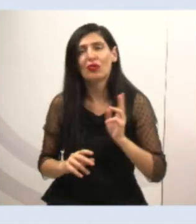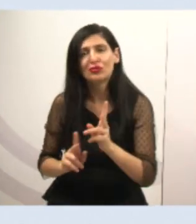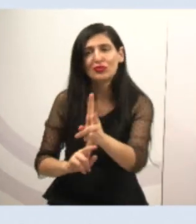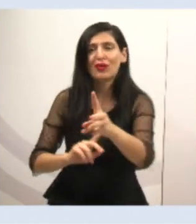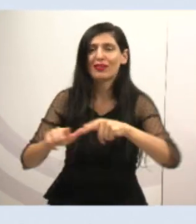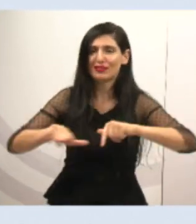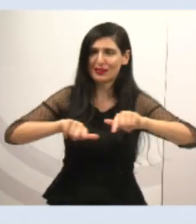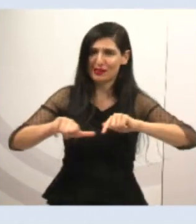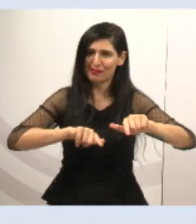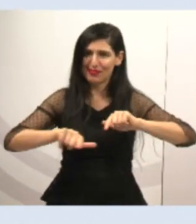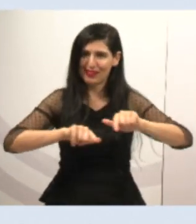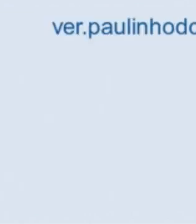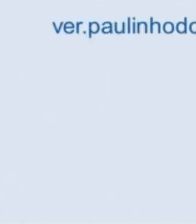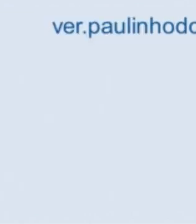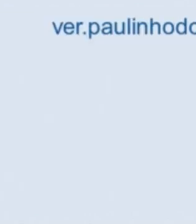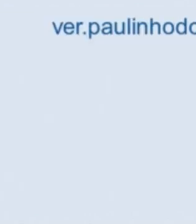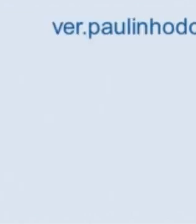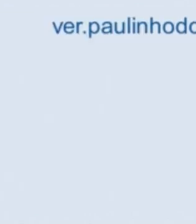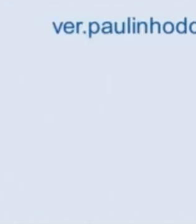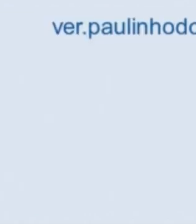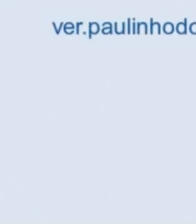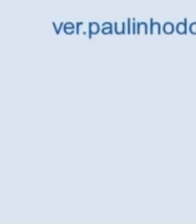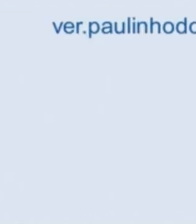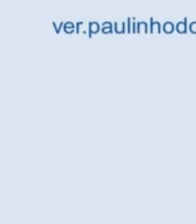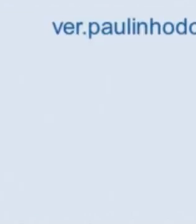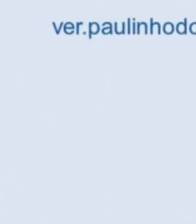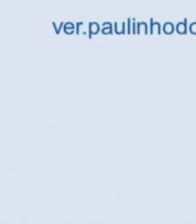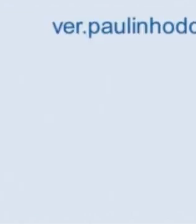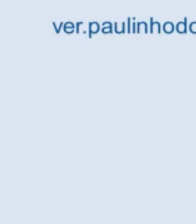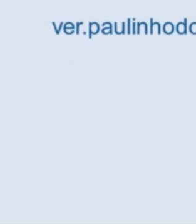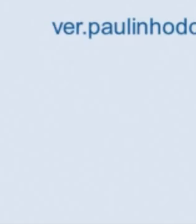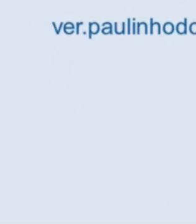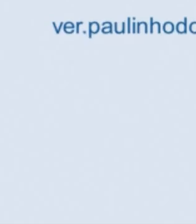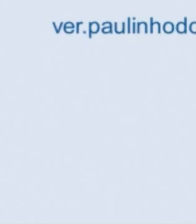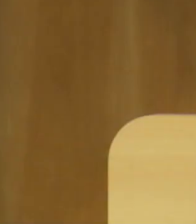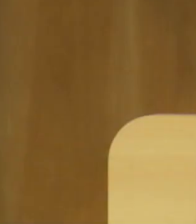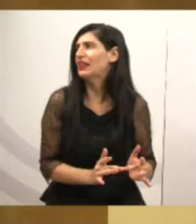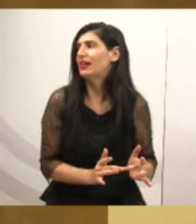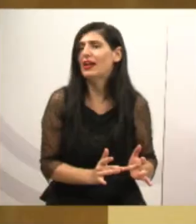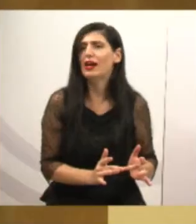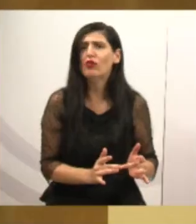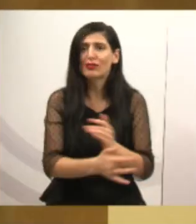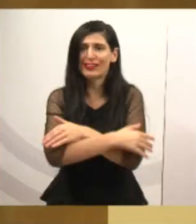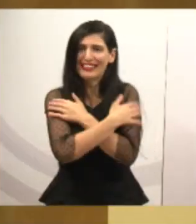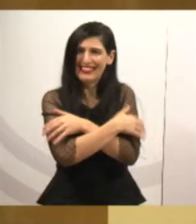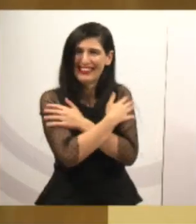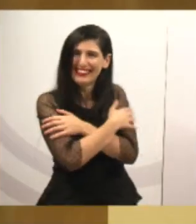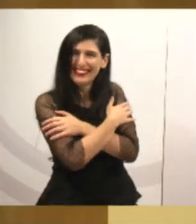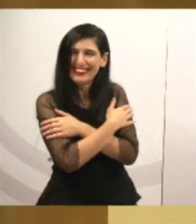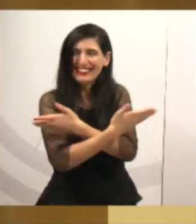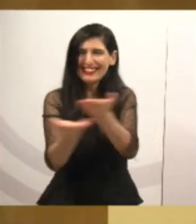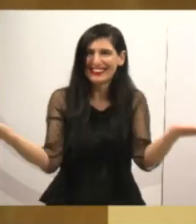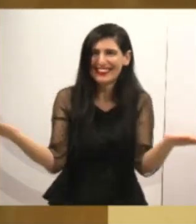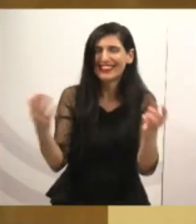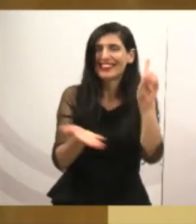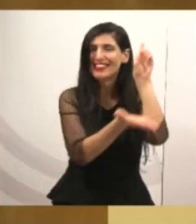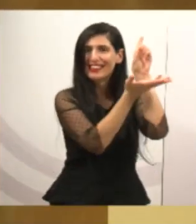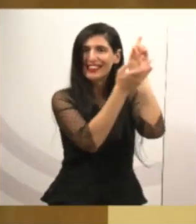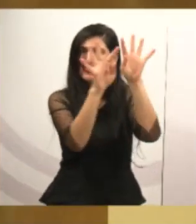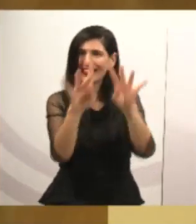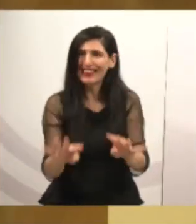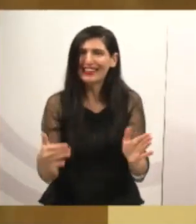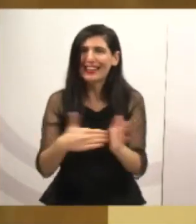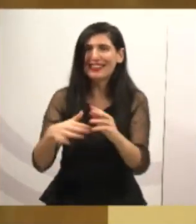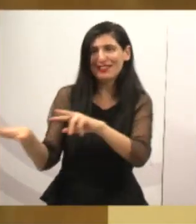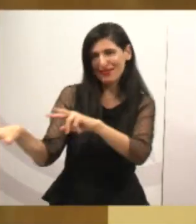na caminhada, que eu acho que isso que importante, e nós vamos continuar. Um abraço a todos, fiquem com Deus. A semana que vem aqui estaremos de novo.